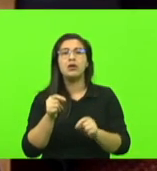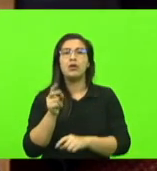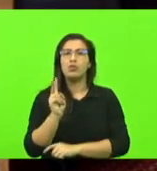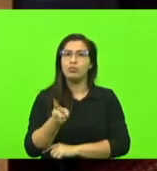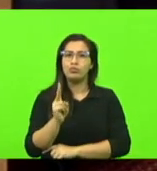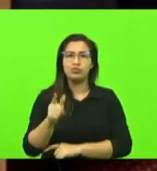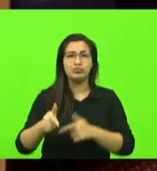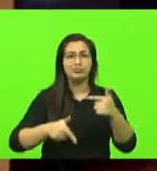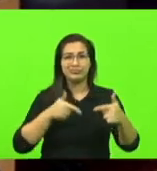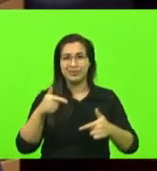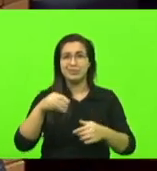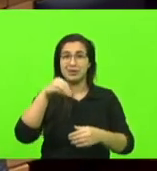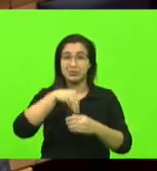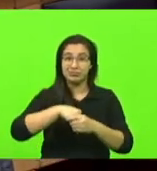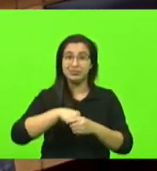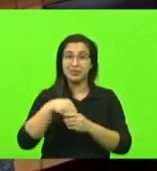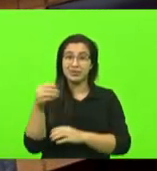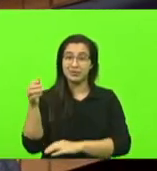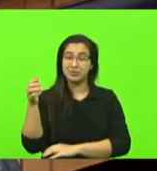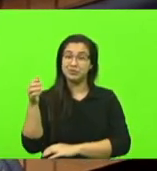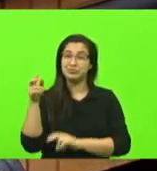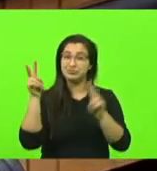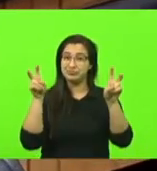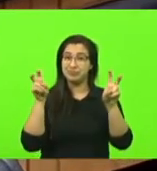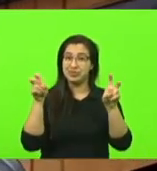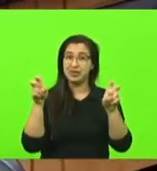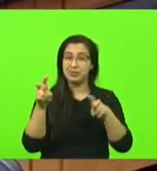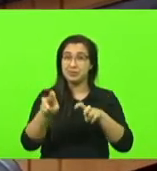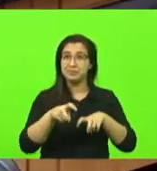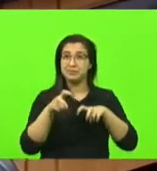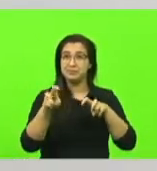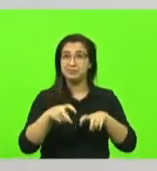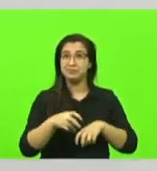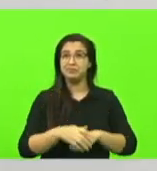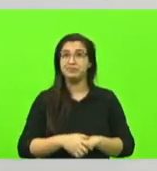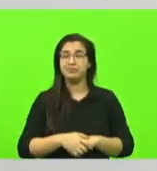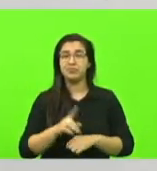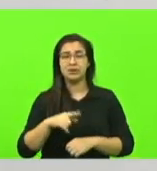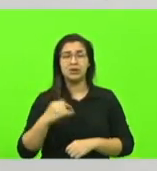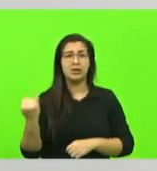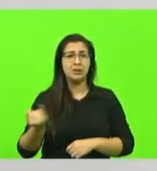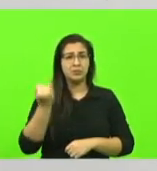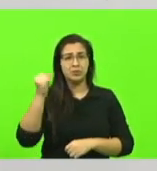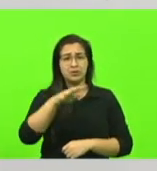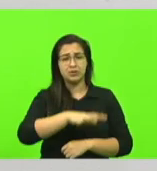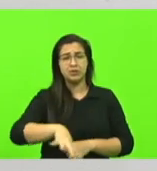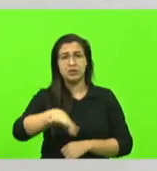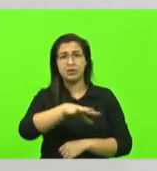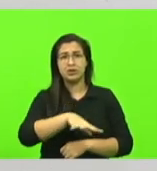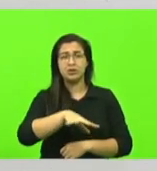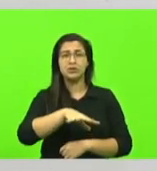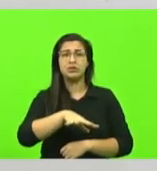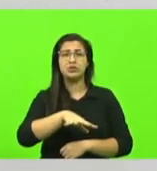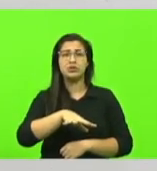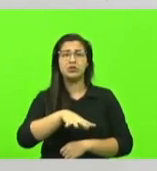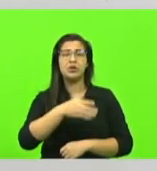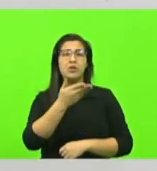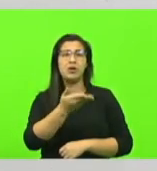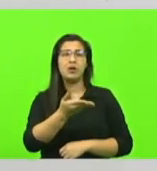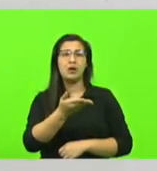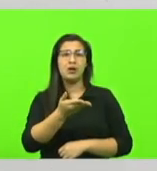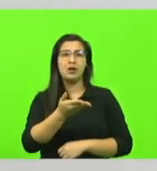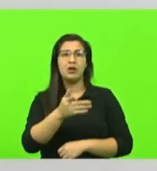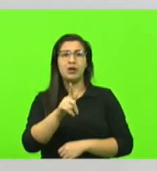bandeira então vou pedir o apoio do senhor numa causa importantíssima que nós estamos vendo na nossa região para ser mais específico na região de